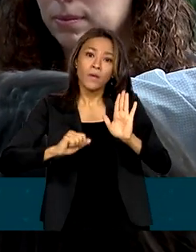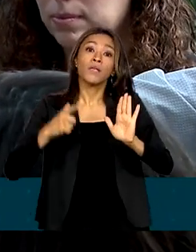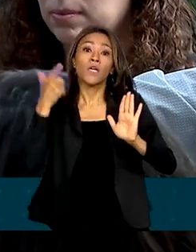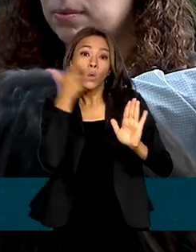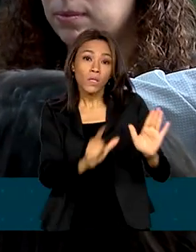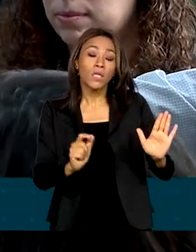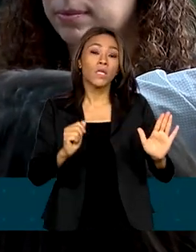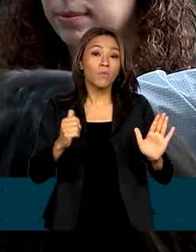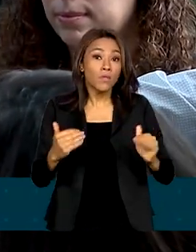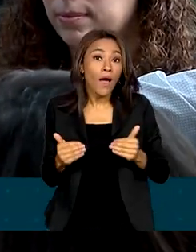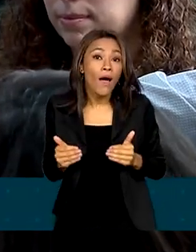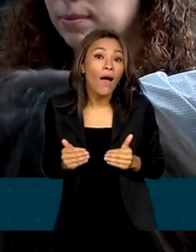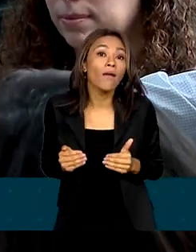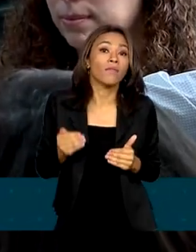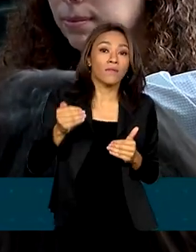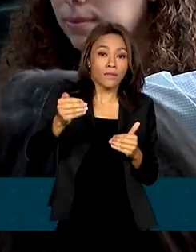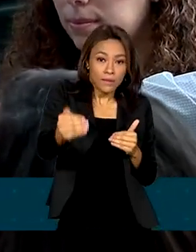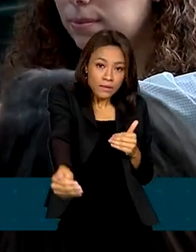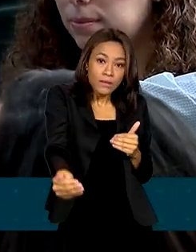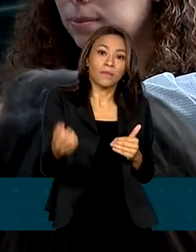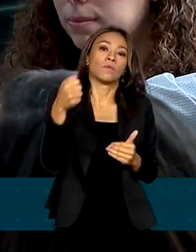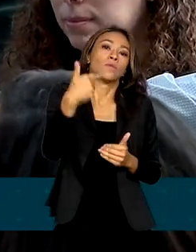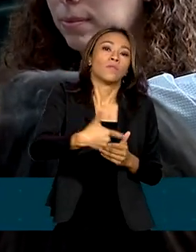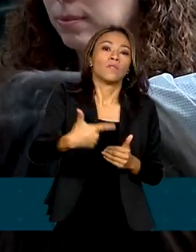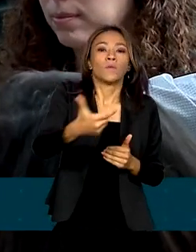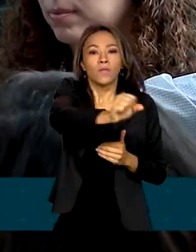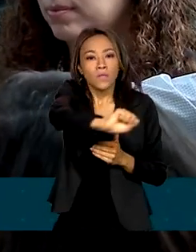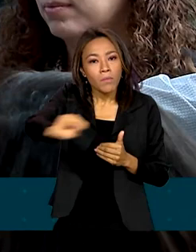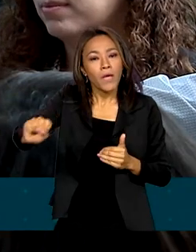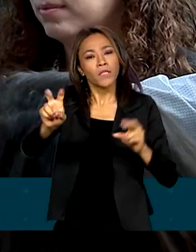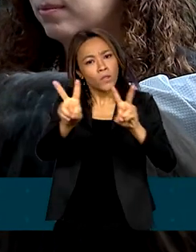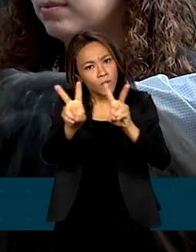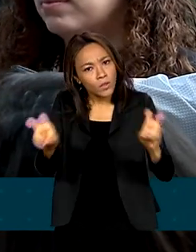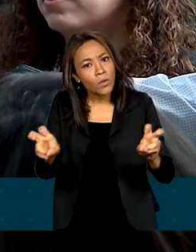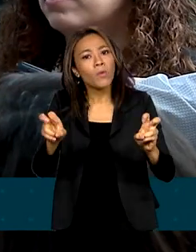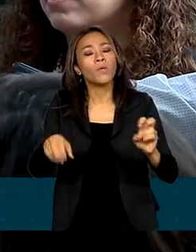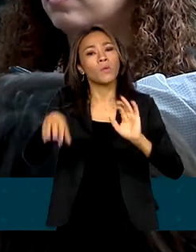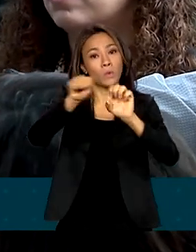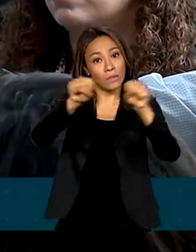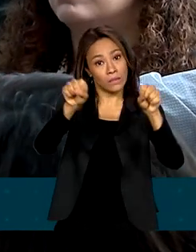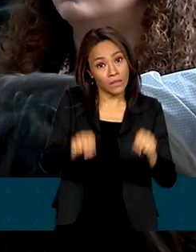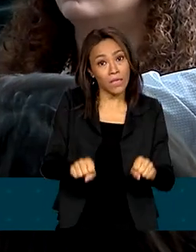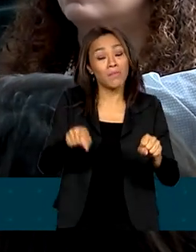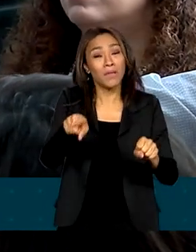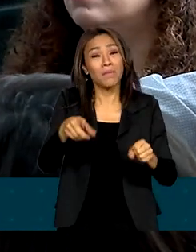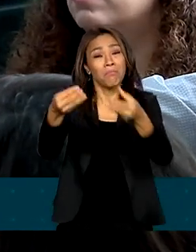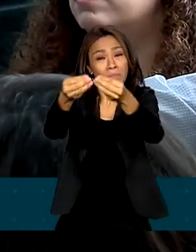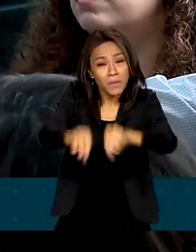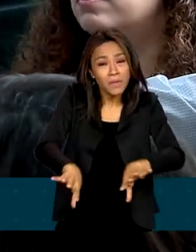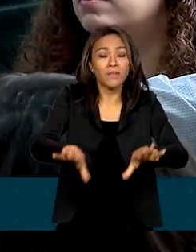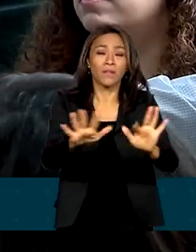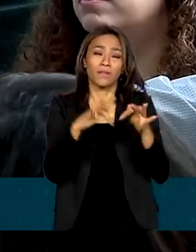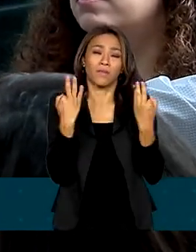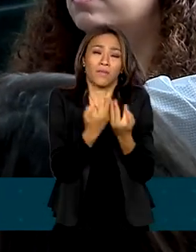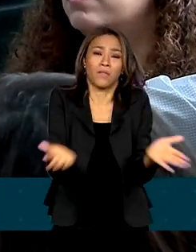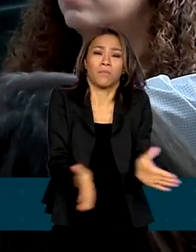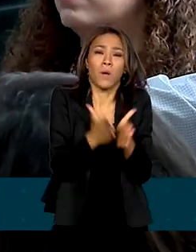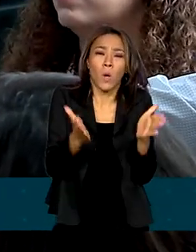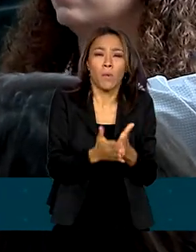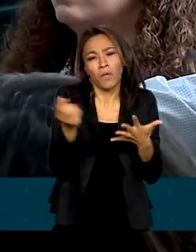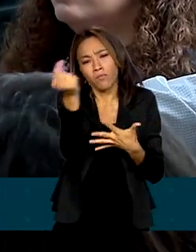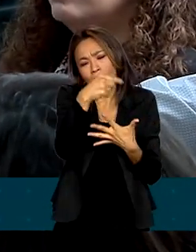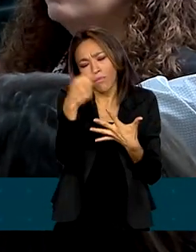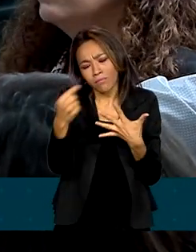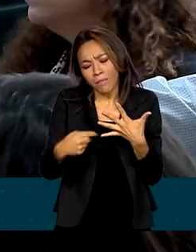semestre para discutir a questão da regressividade do sistema tributário, que penaliza as famílias mais pobres. Então, tudo isso